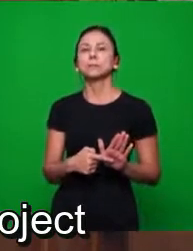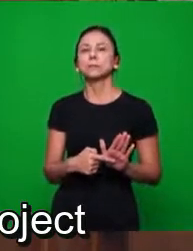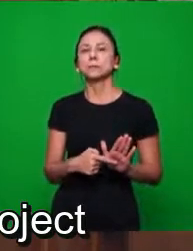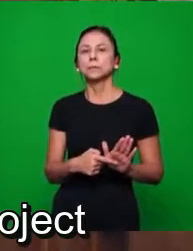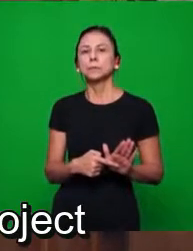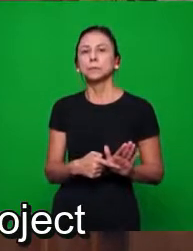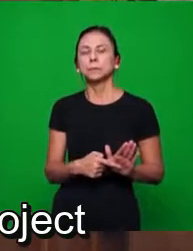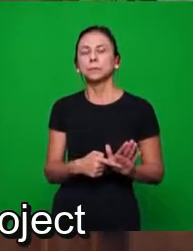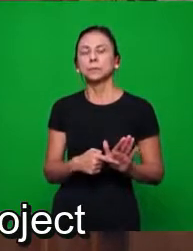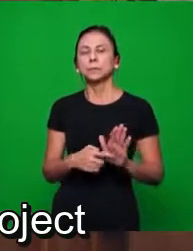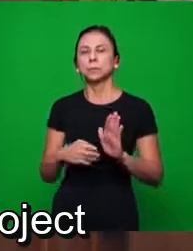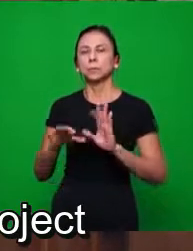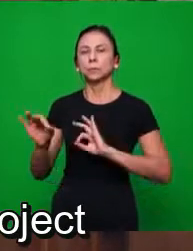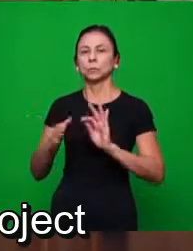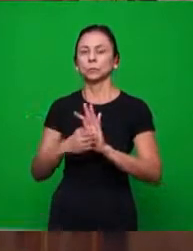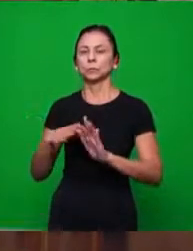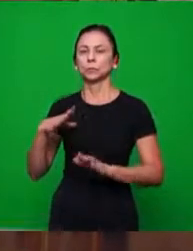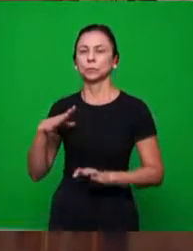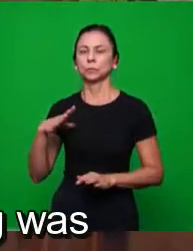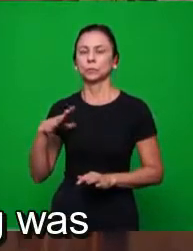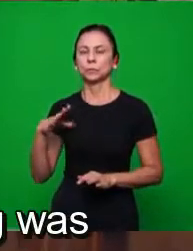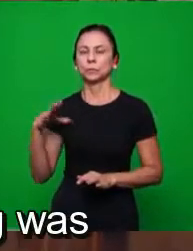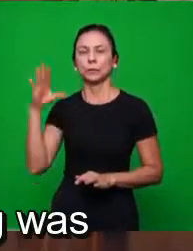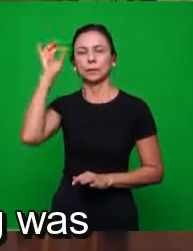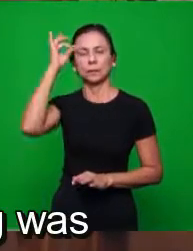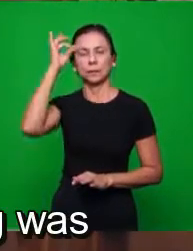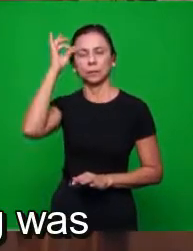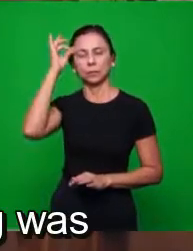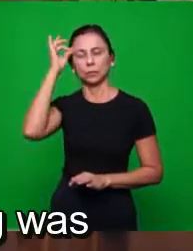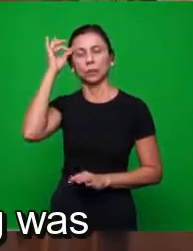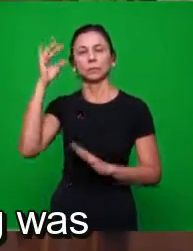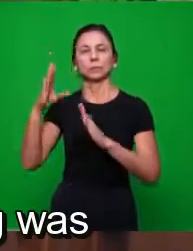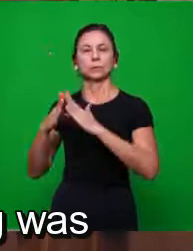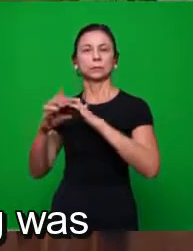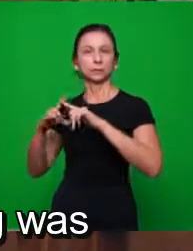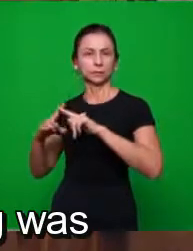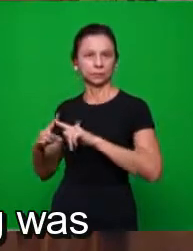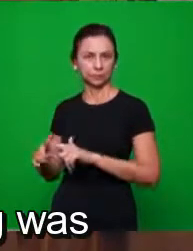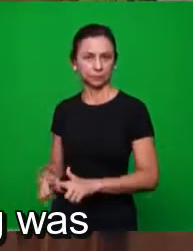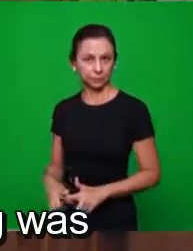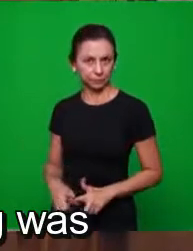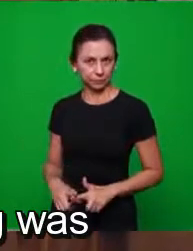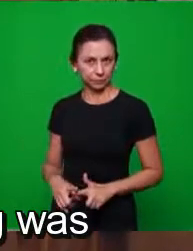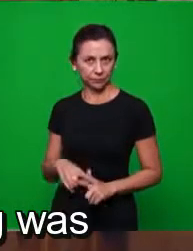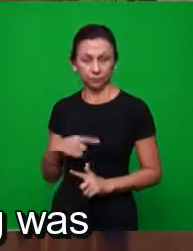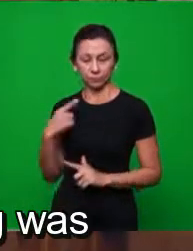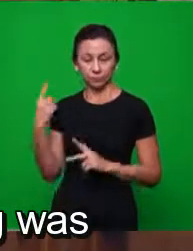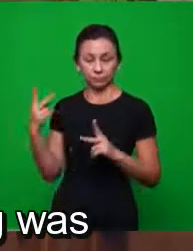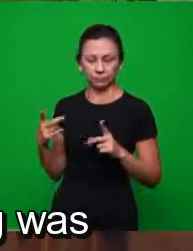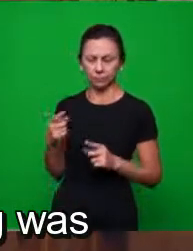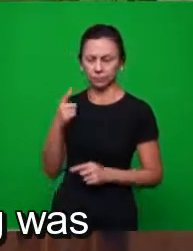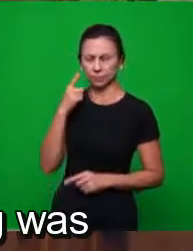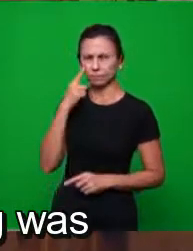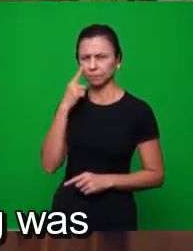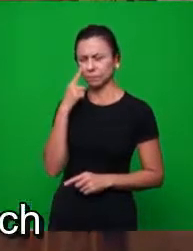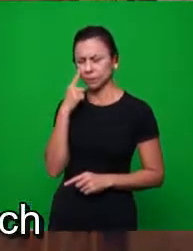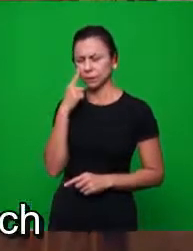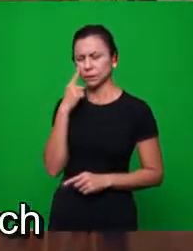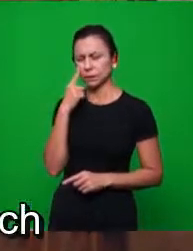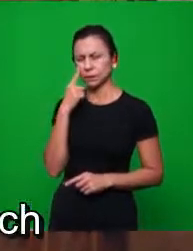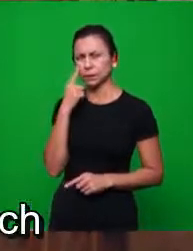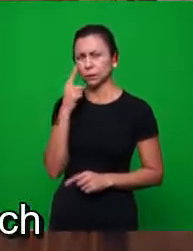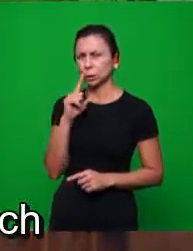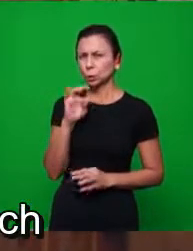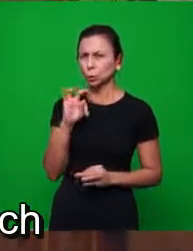O projeto espiritual. E nós vimos que, no projeto espiritual, tudo estava